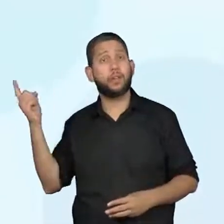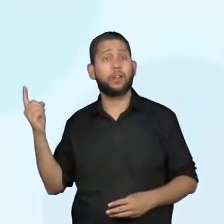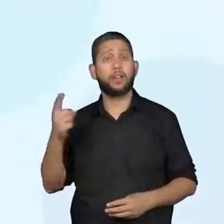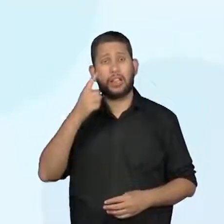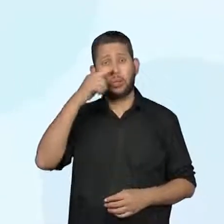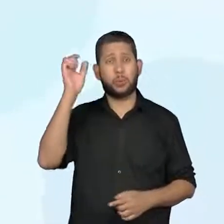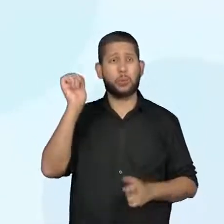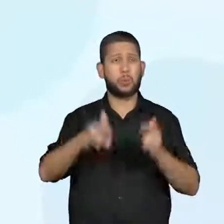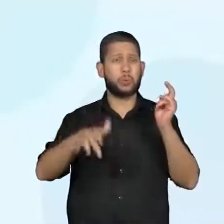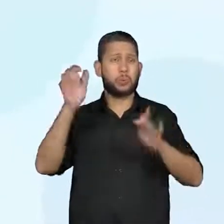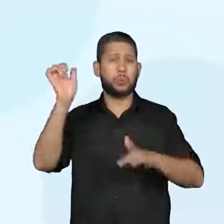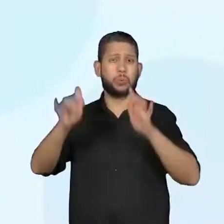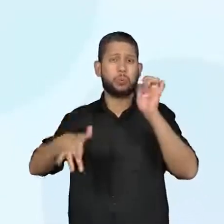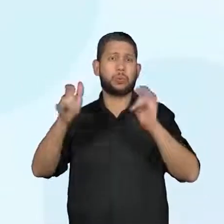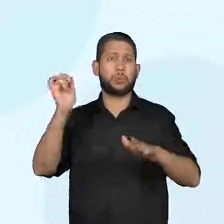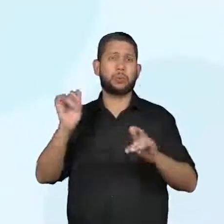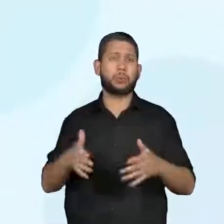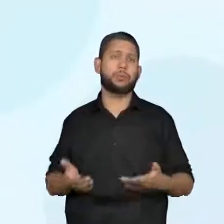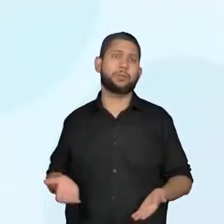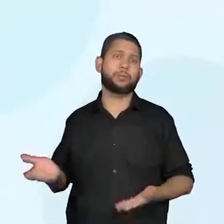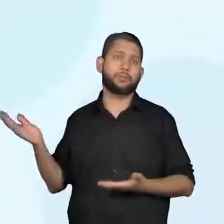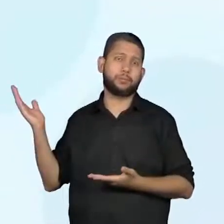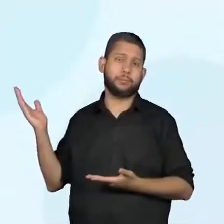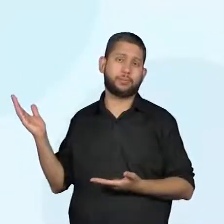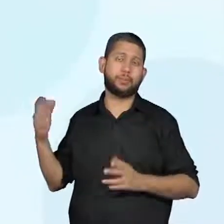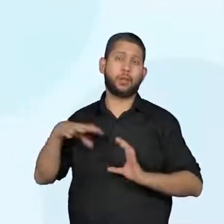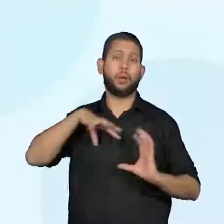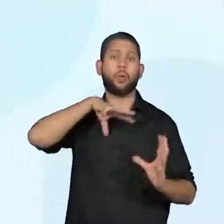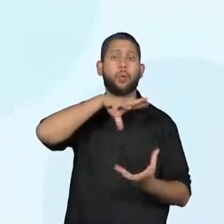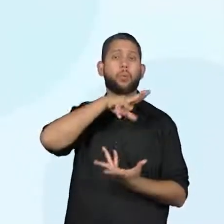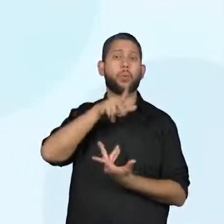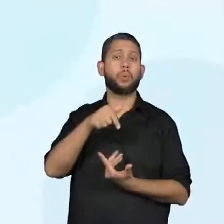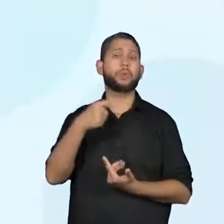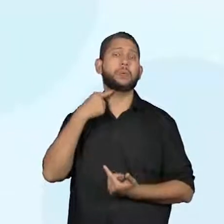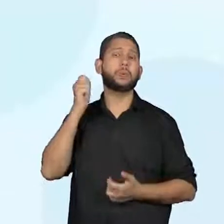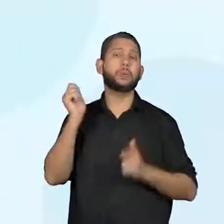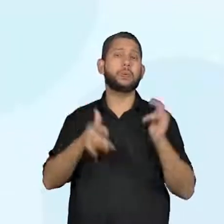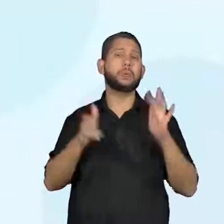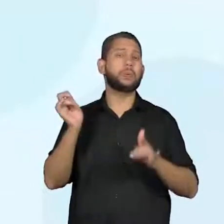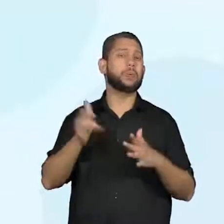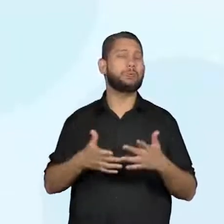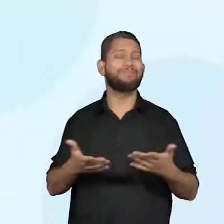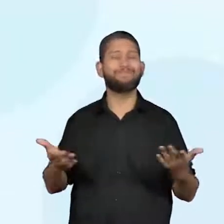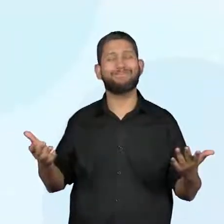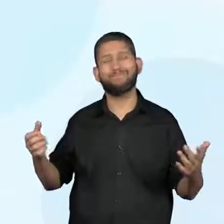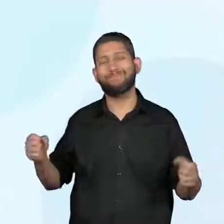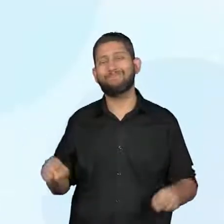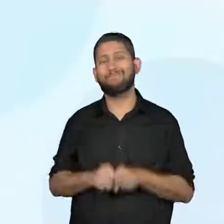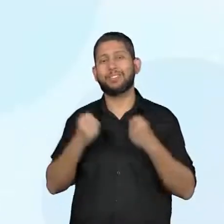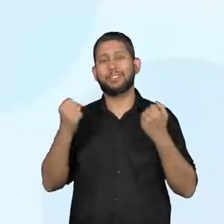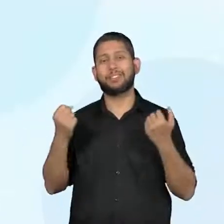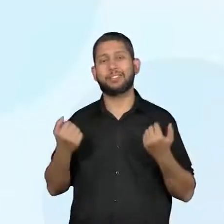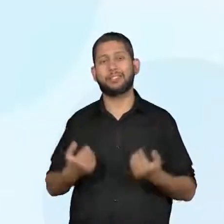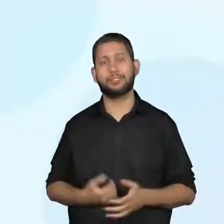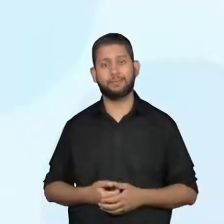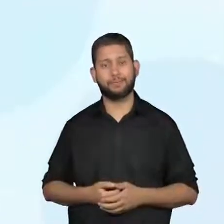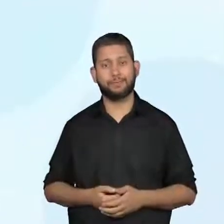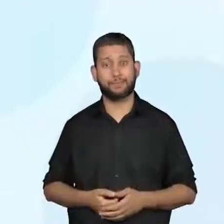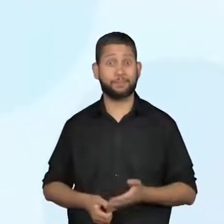refletirmos. E aí, enquanto isso, nosso planeta vai ficando totalmente destruído, olha só.